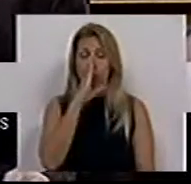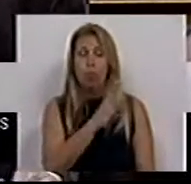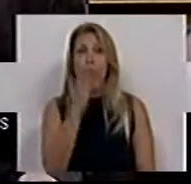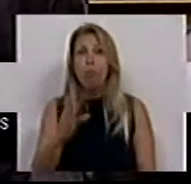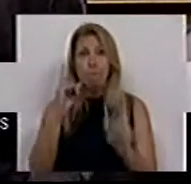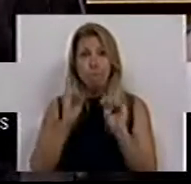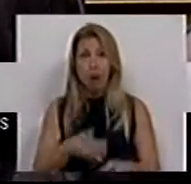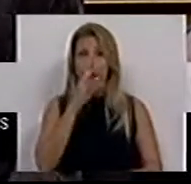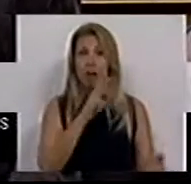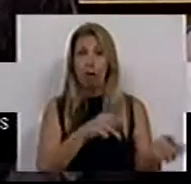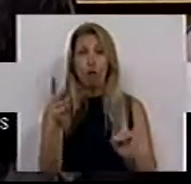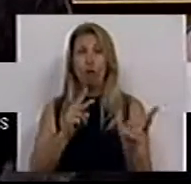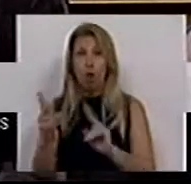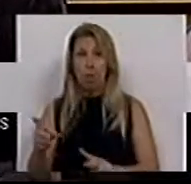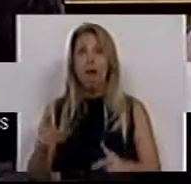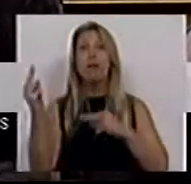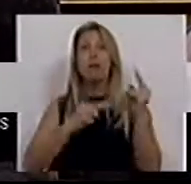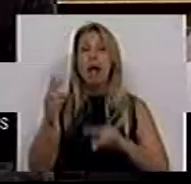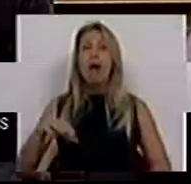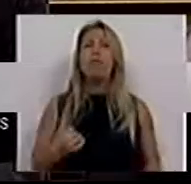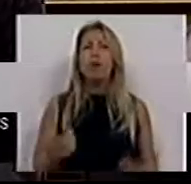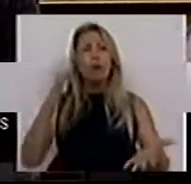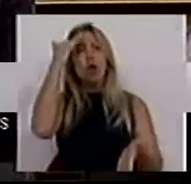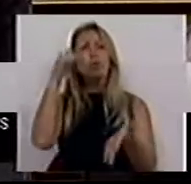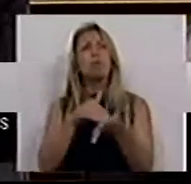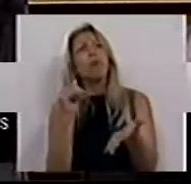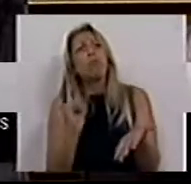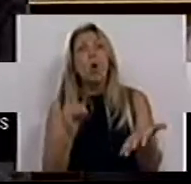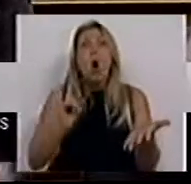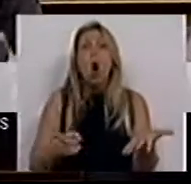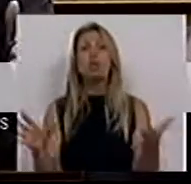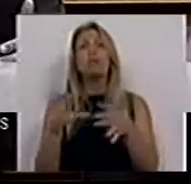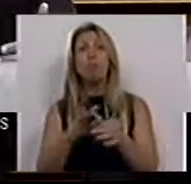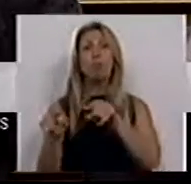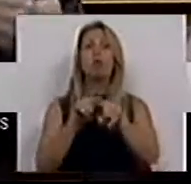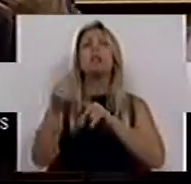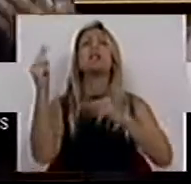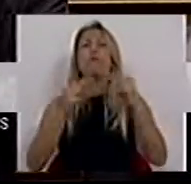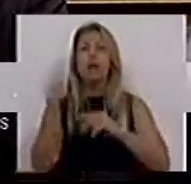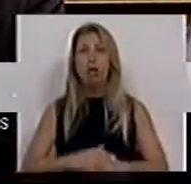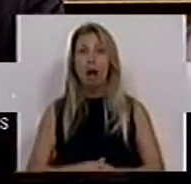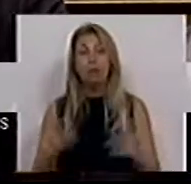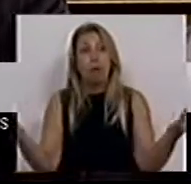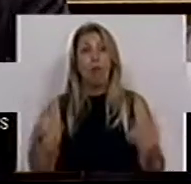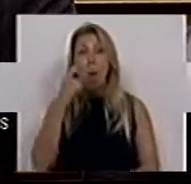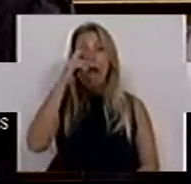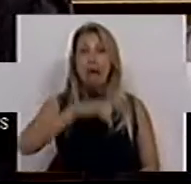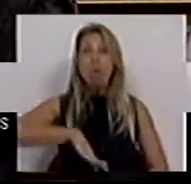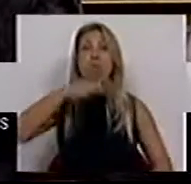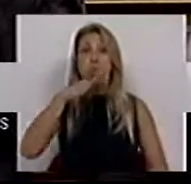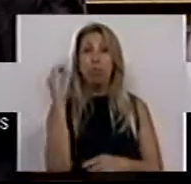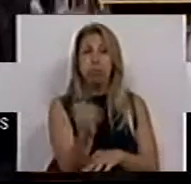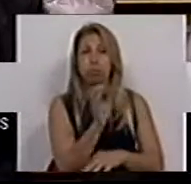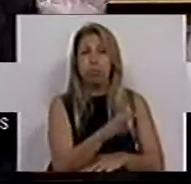Fiscalidade Verde, qual é o resultado que nós temos do ponto de vista das políticas fiscais? Afinal, quem poluir mais vai ser